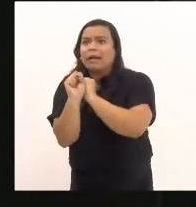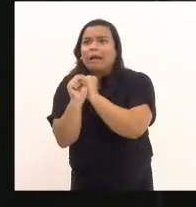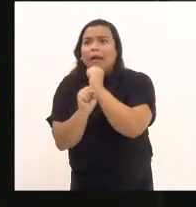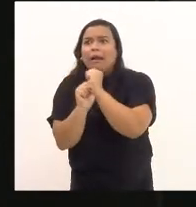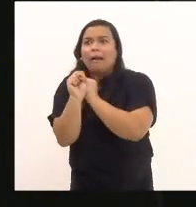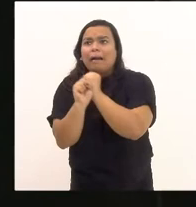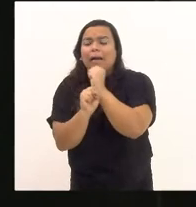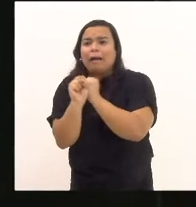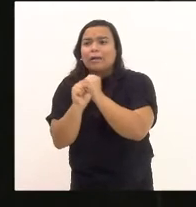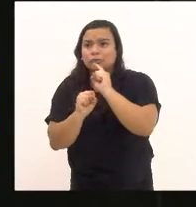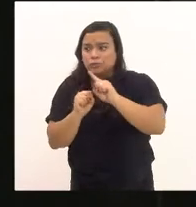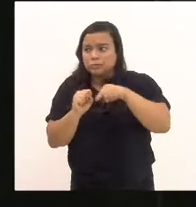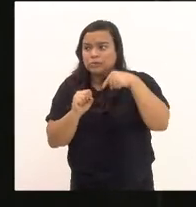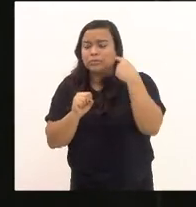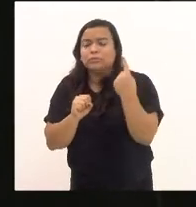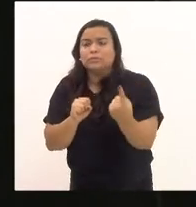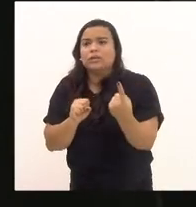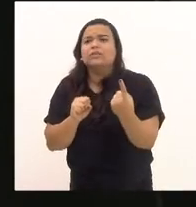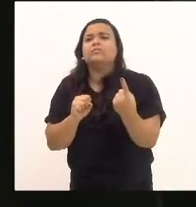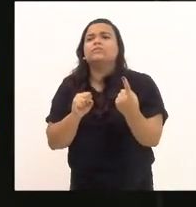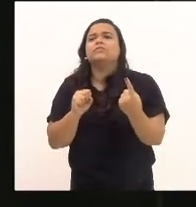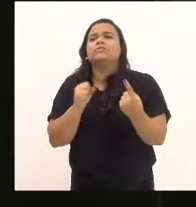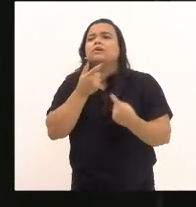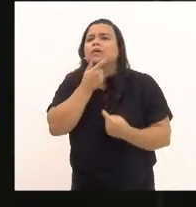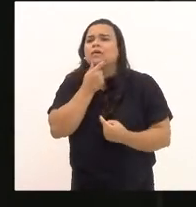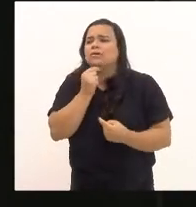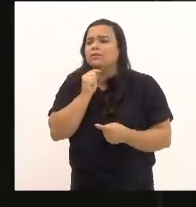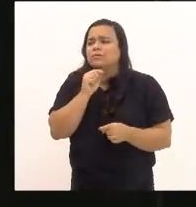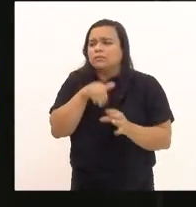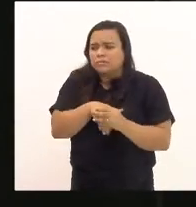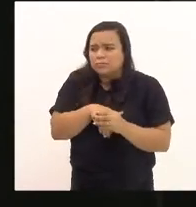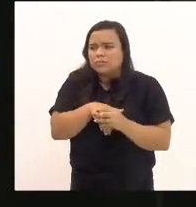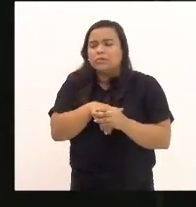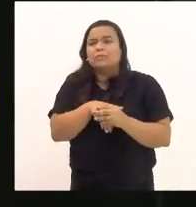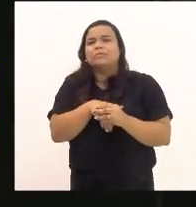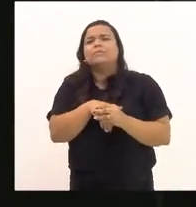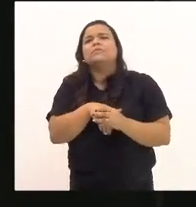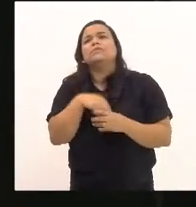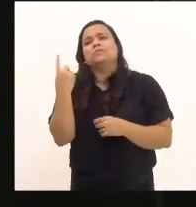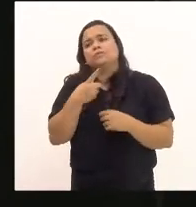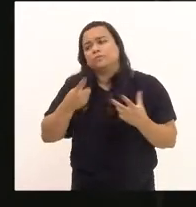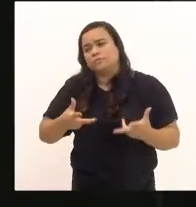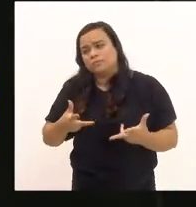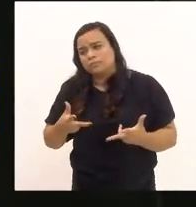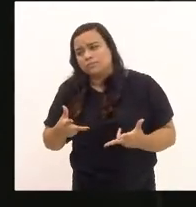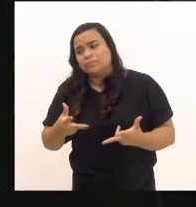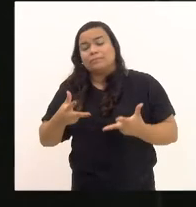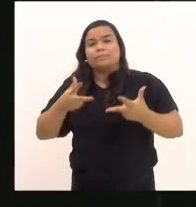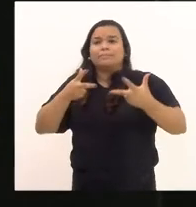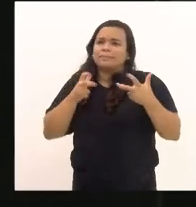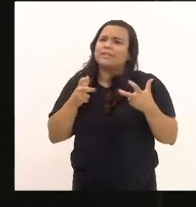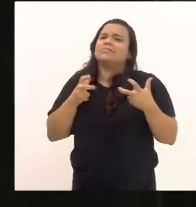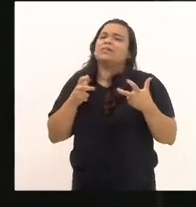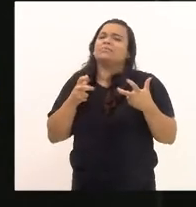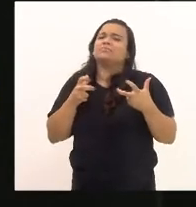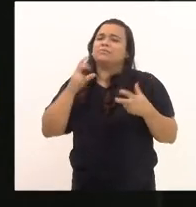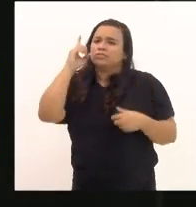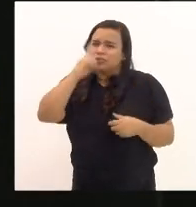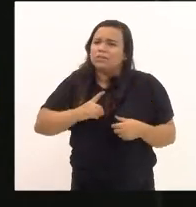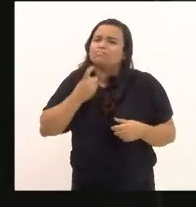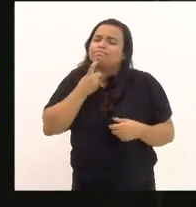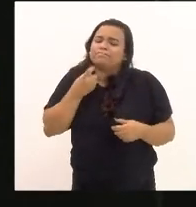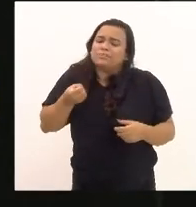nós percebemos que está bem recente esse direito para nós. Vou